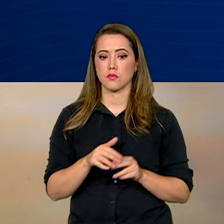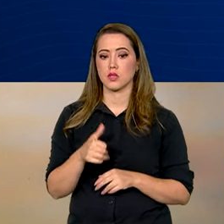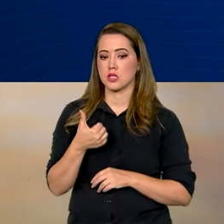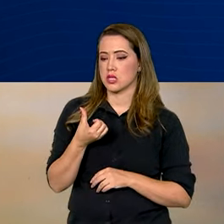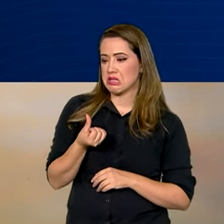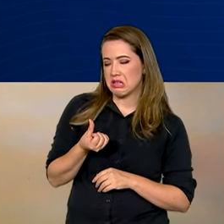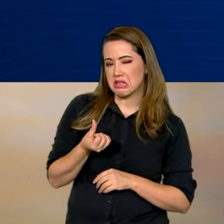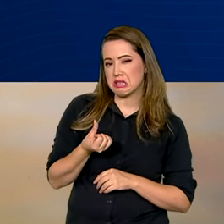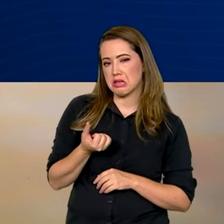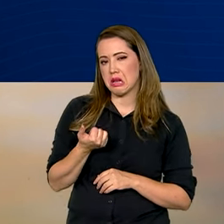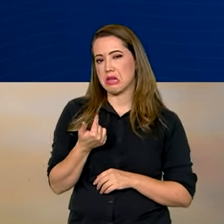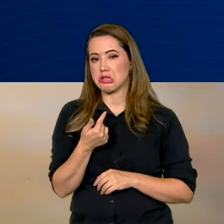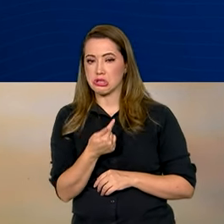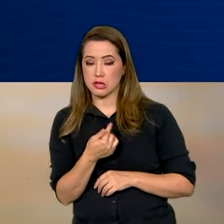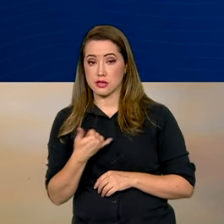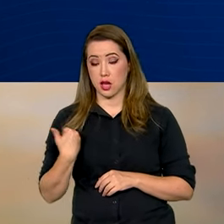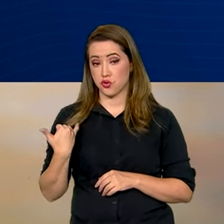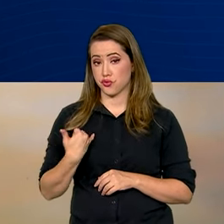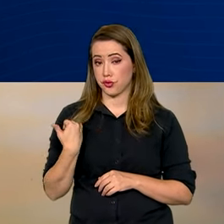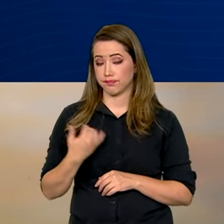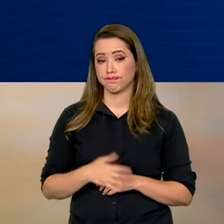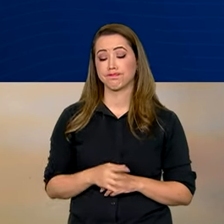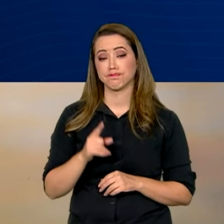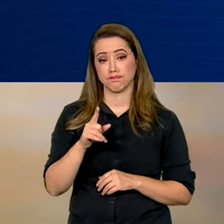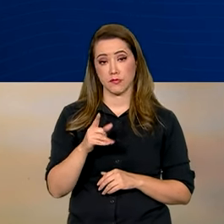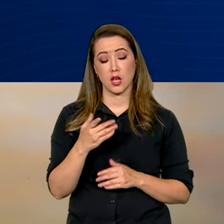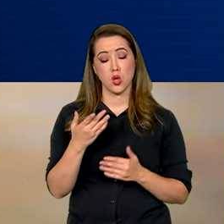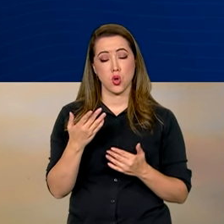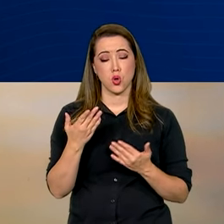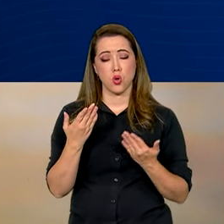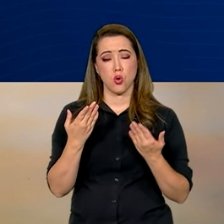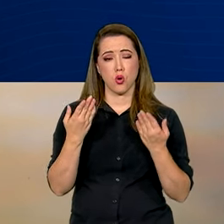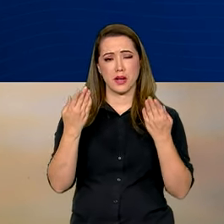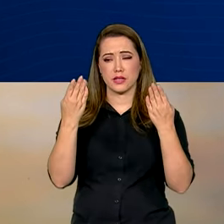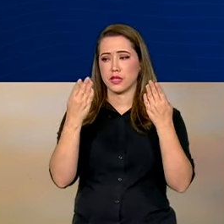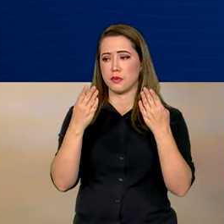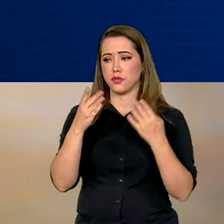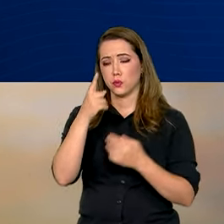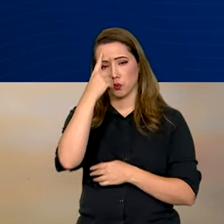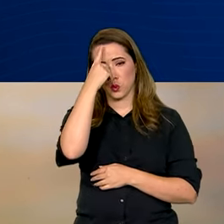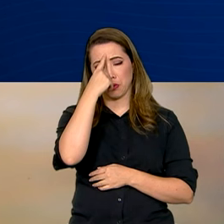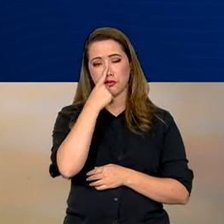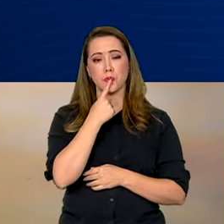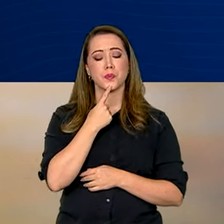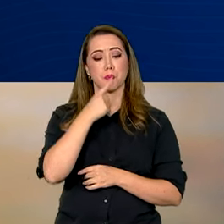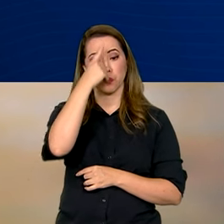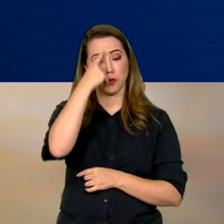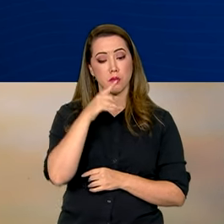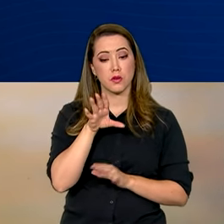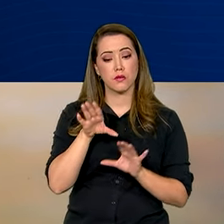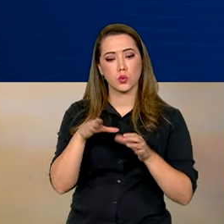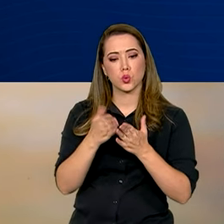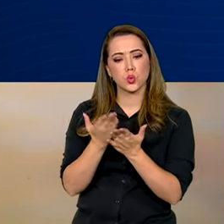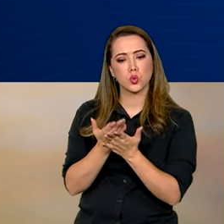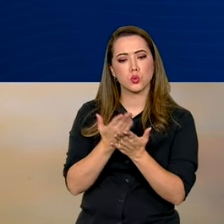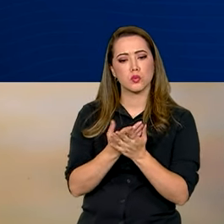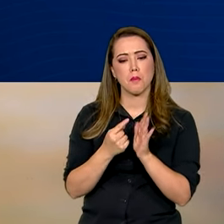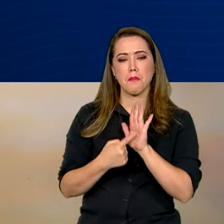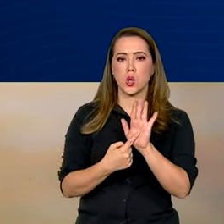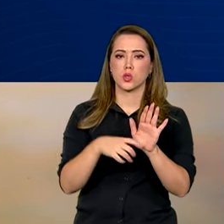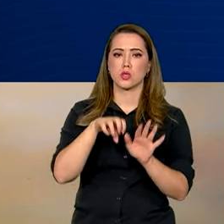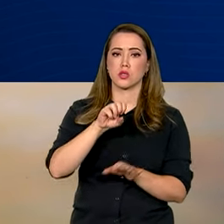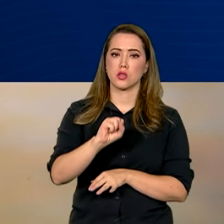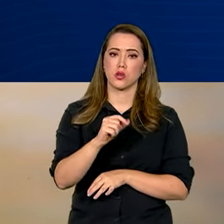ou 17 anos. O perfil dessas vítimas, segundo o estudo, revela que 87%